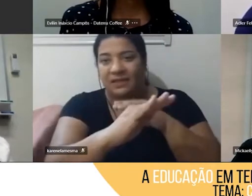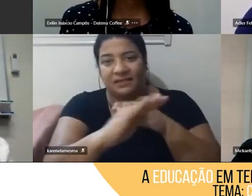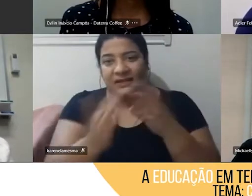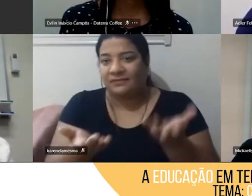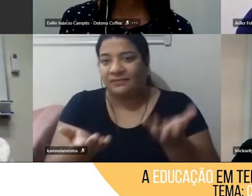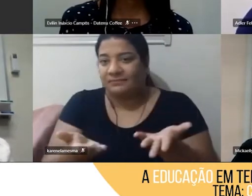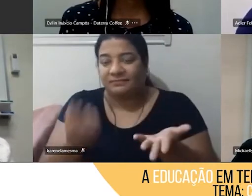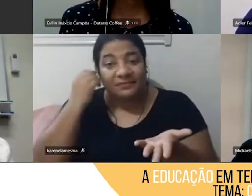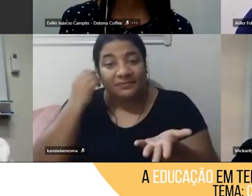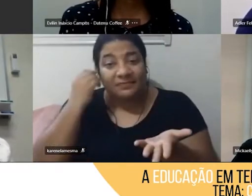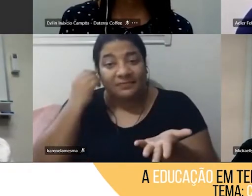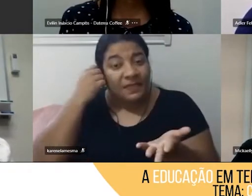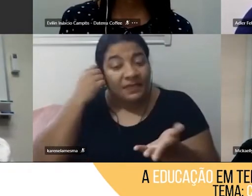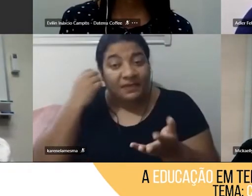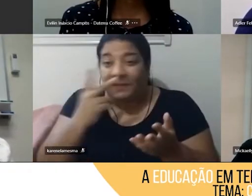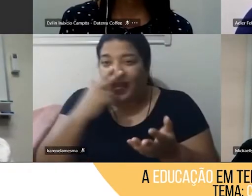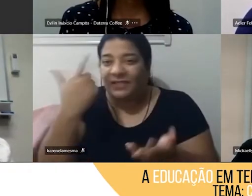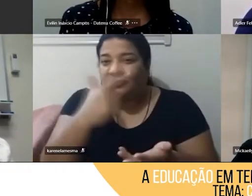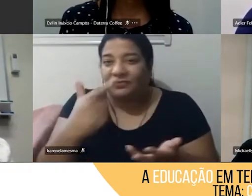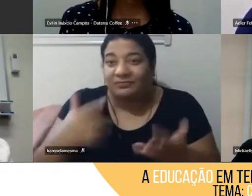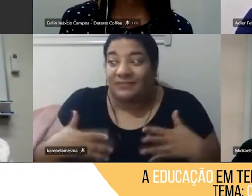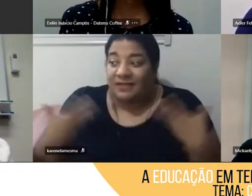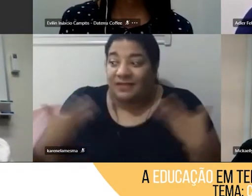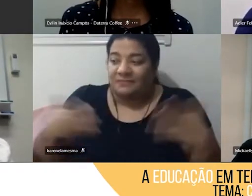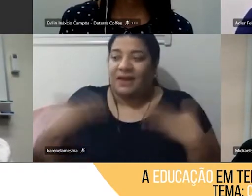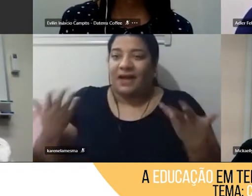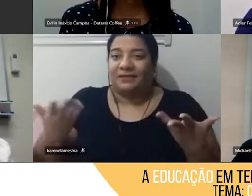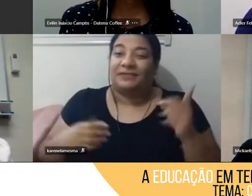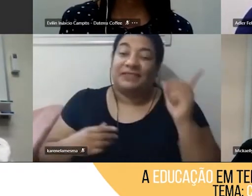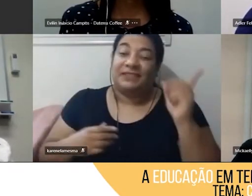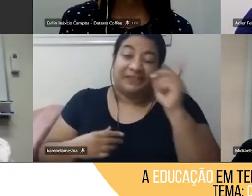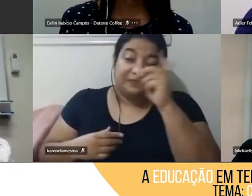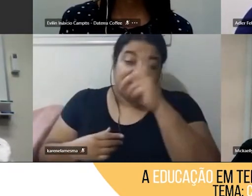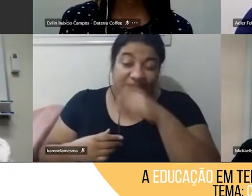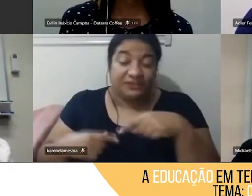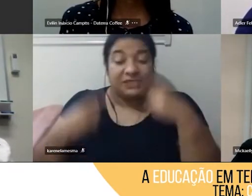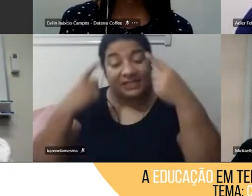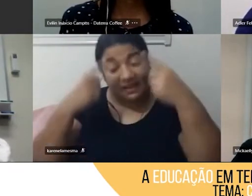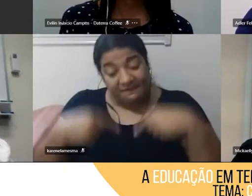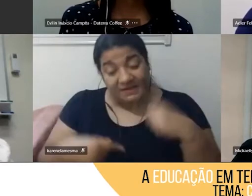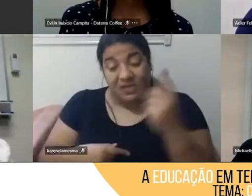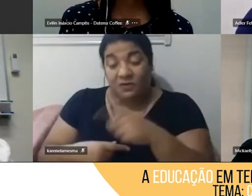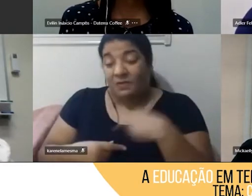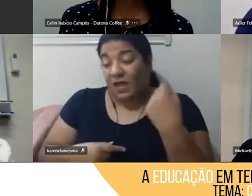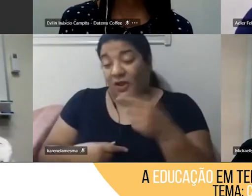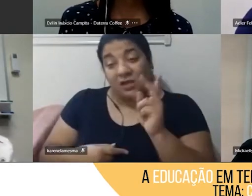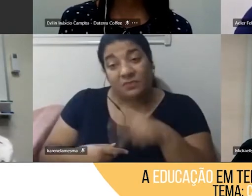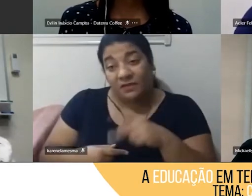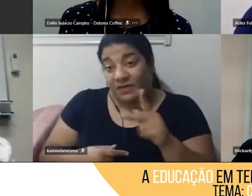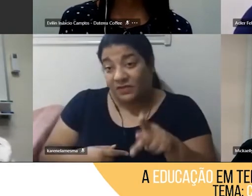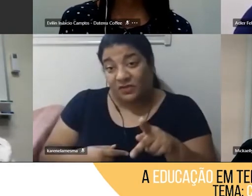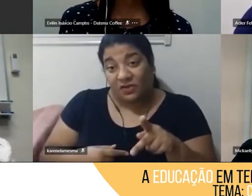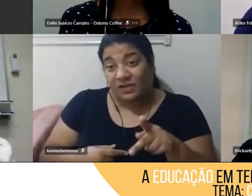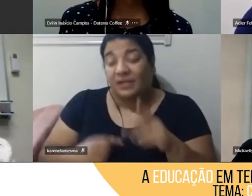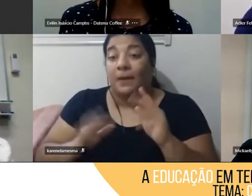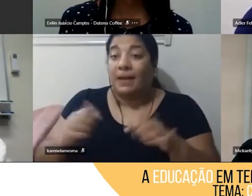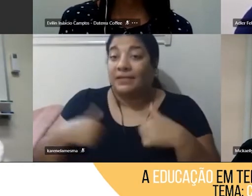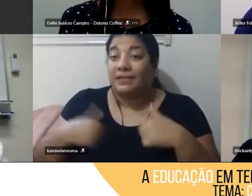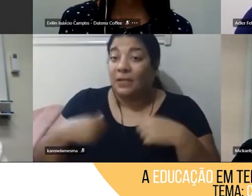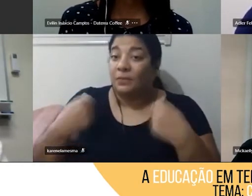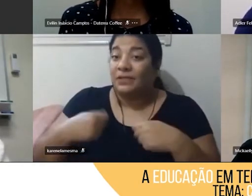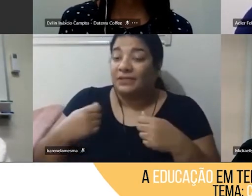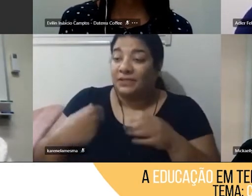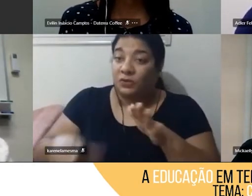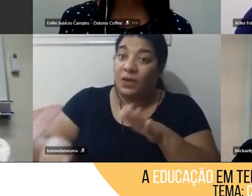o engajamento é um desafio para nós educadores, mas para eu engajar eu preciso de fato significar antes,